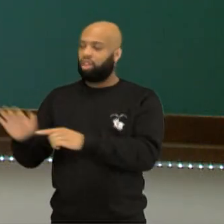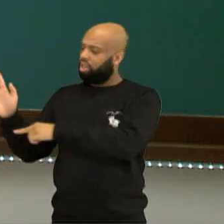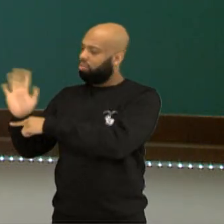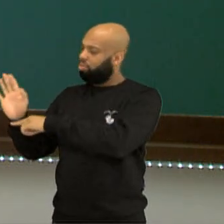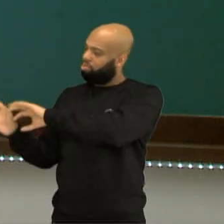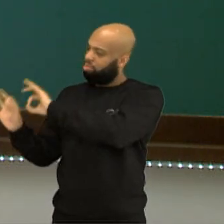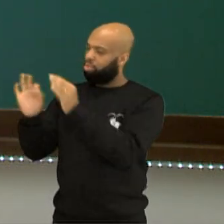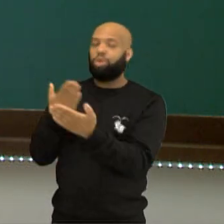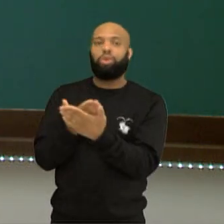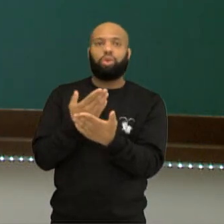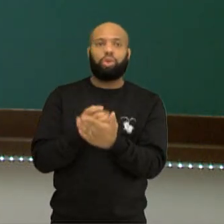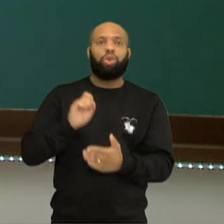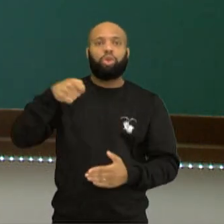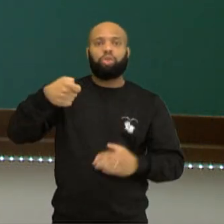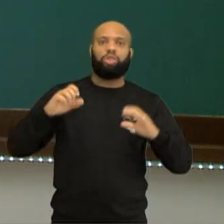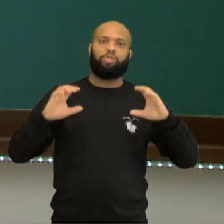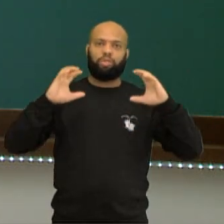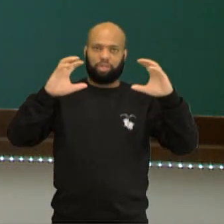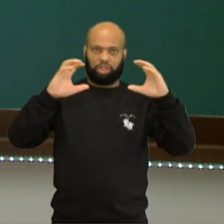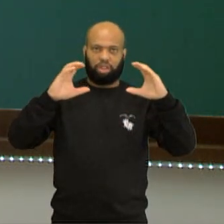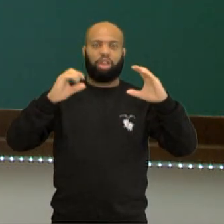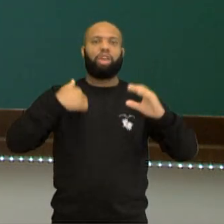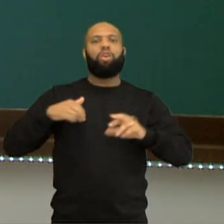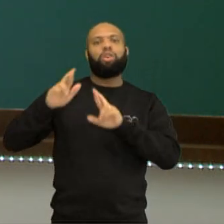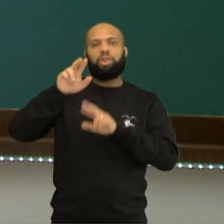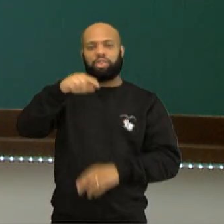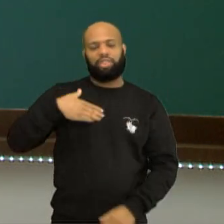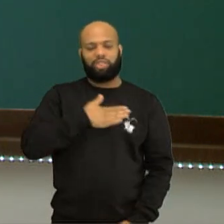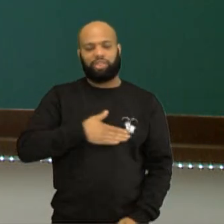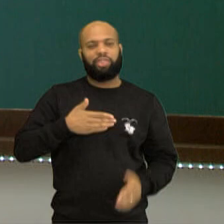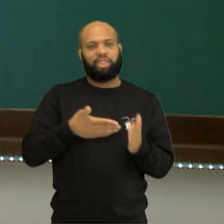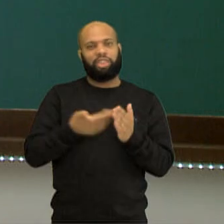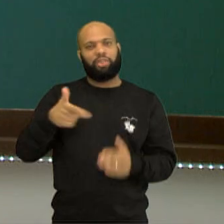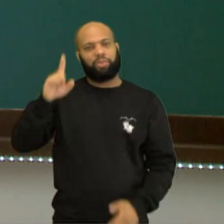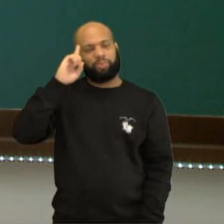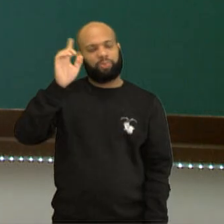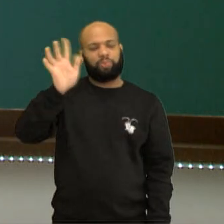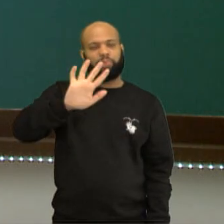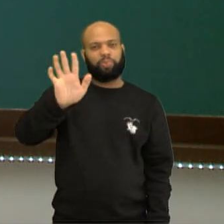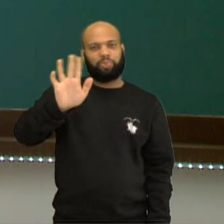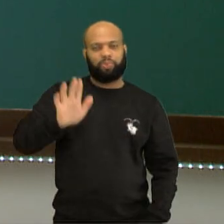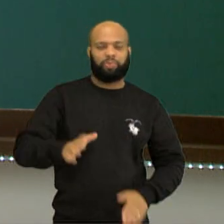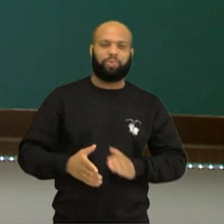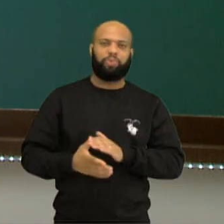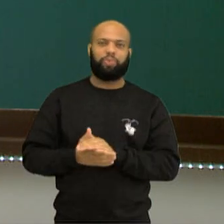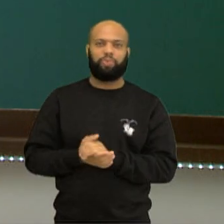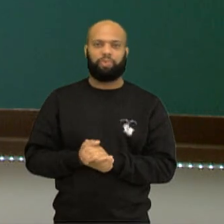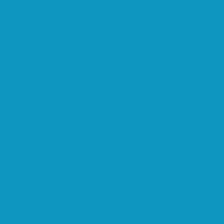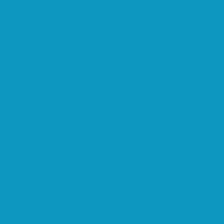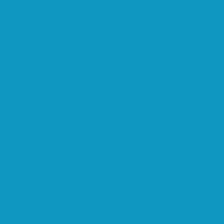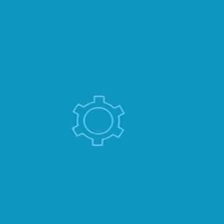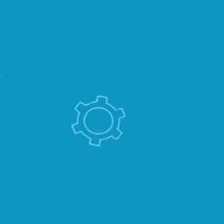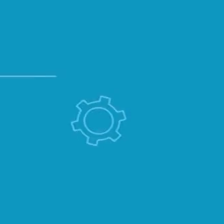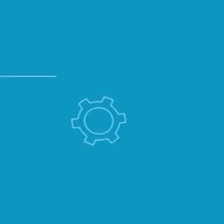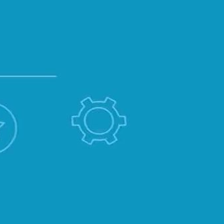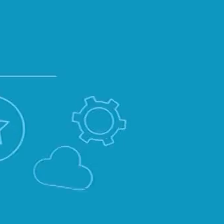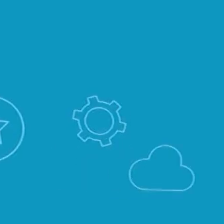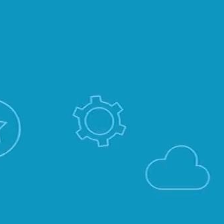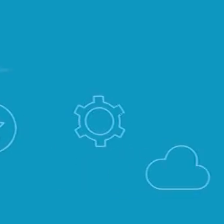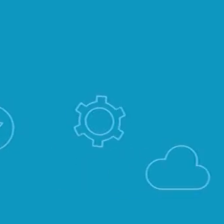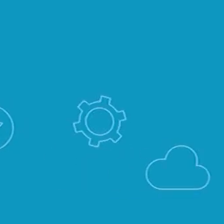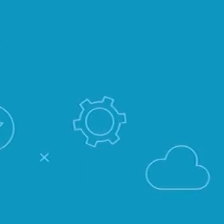Neste vídeo, nós falamos sobre funções. Espero que vocês tenham gostado. E até breve! Tchau! Tchau!